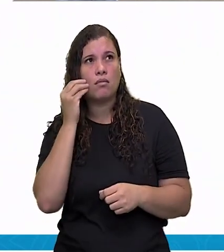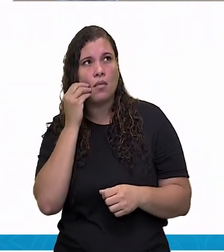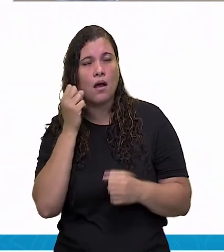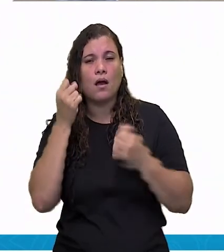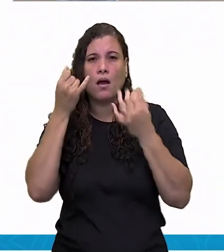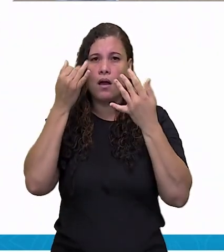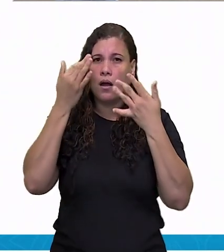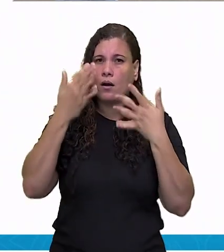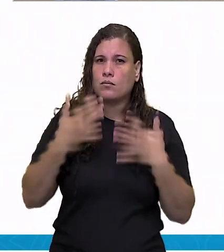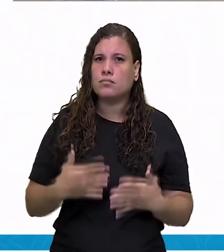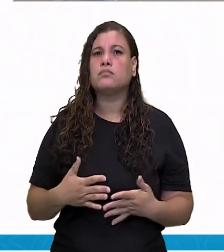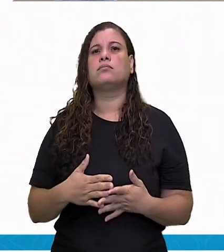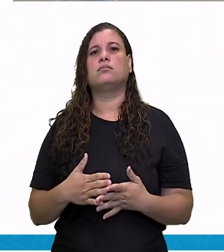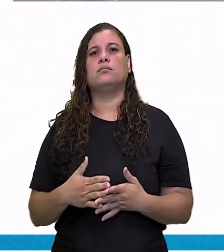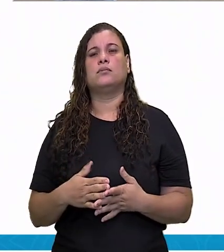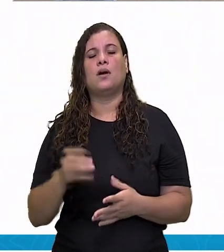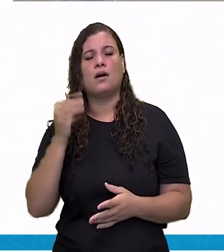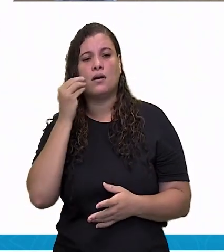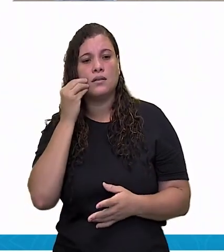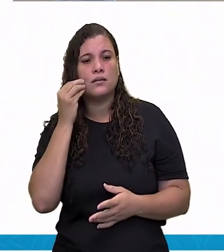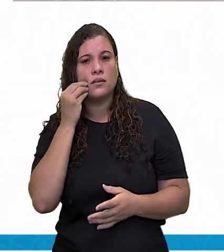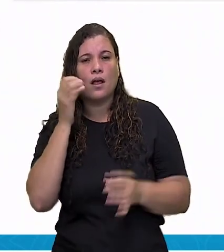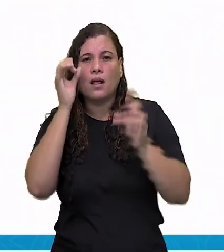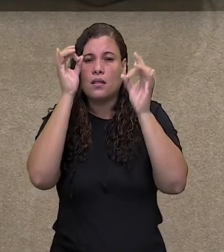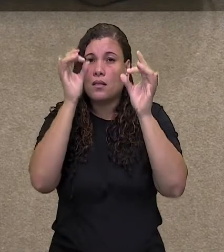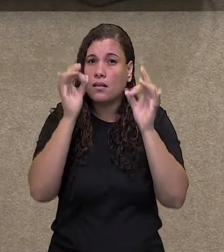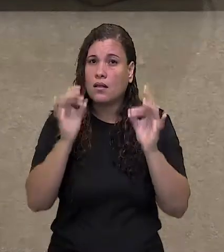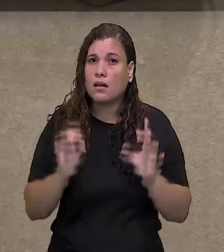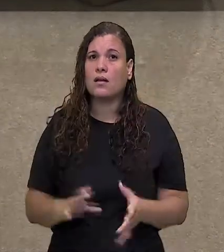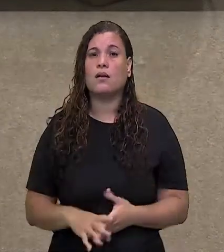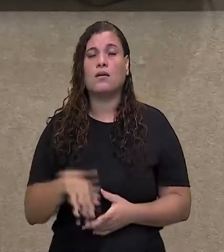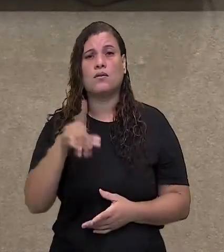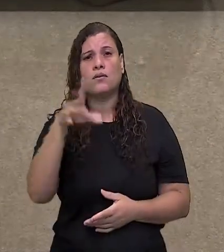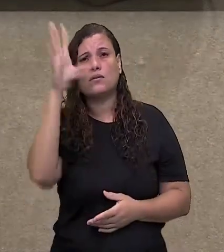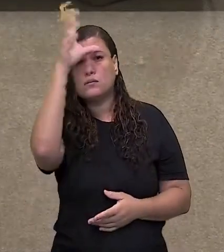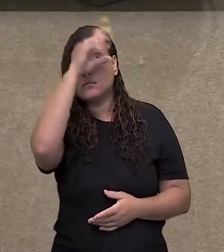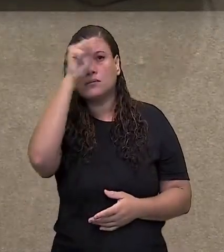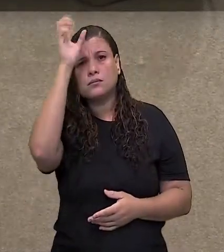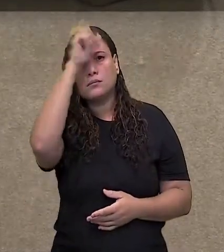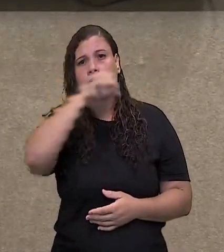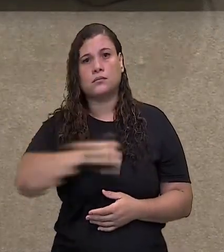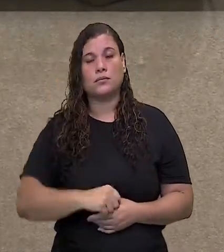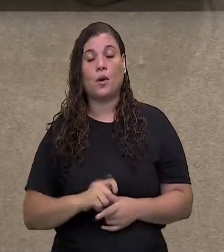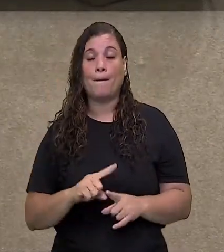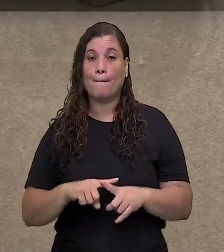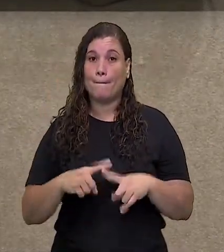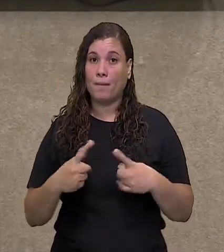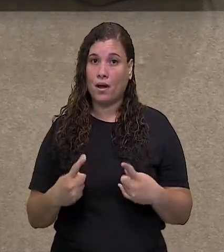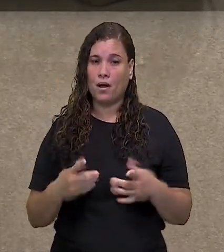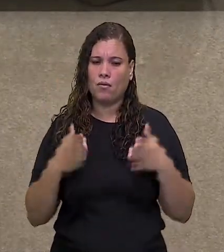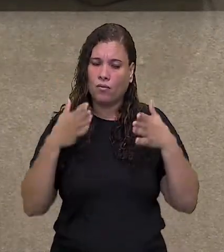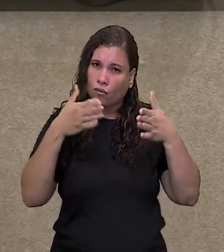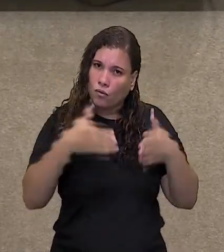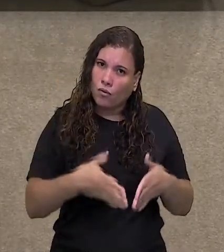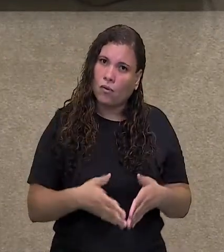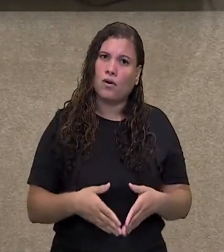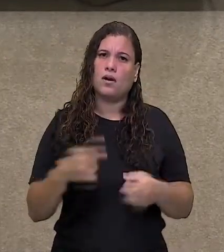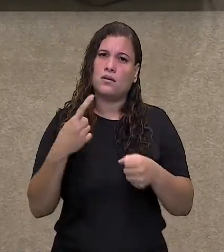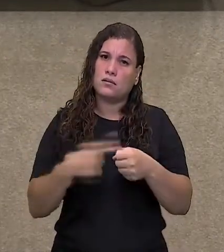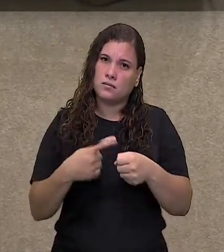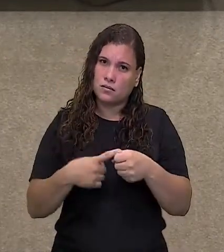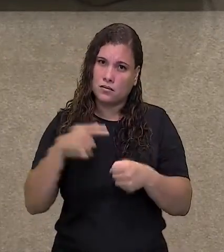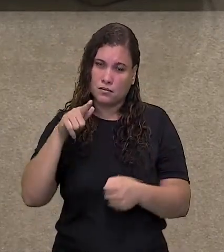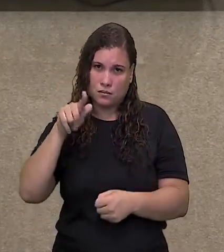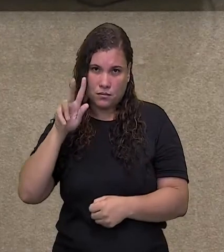pouquinho aí sobre patrimônio histórico de Governador Valadares. Se você conhece a açucareira,